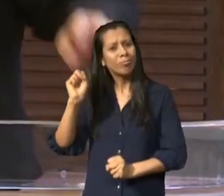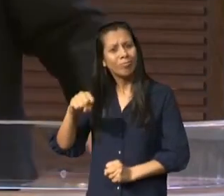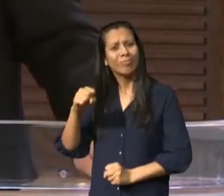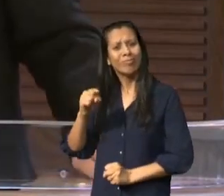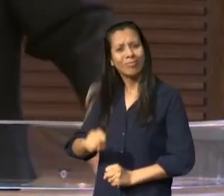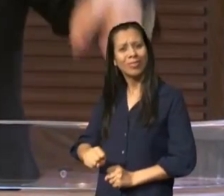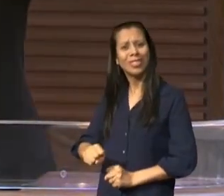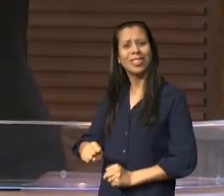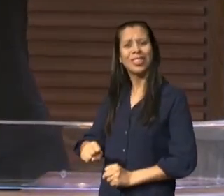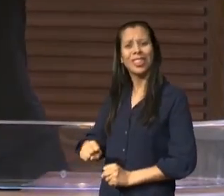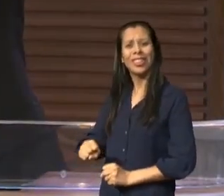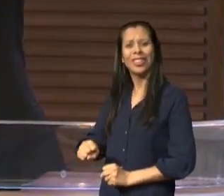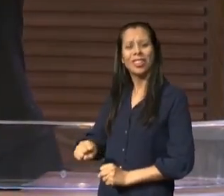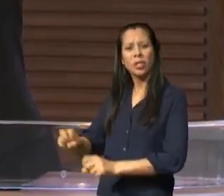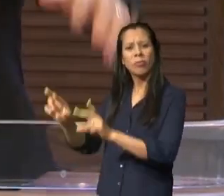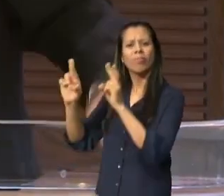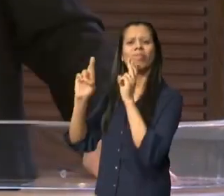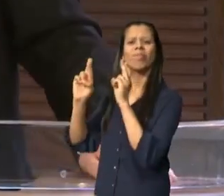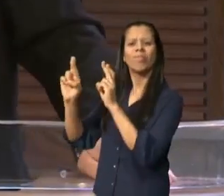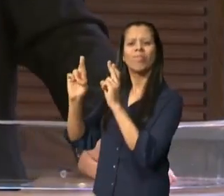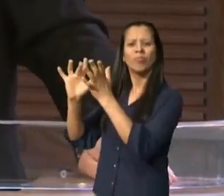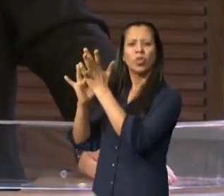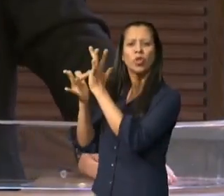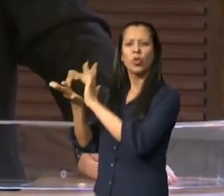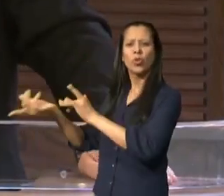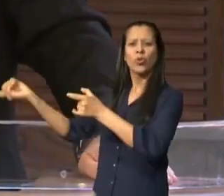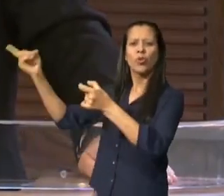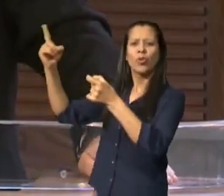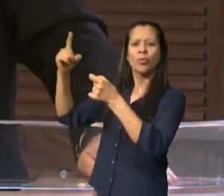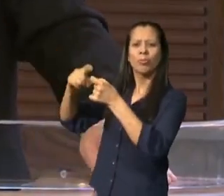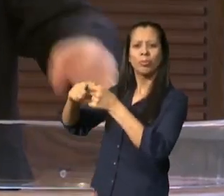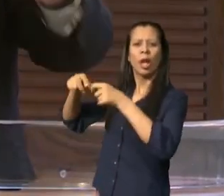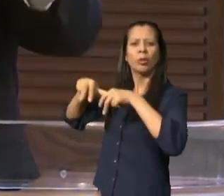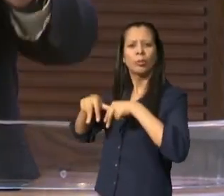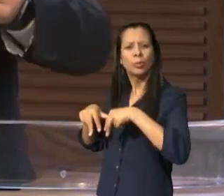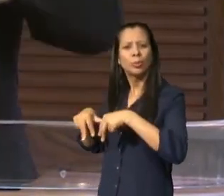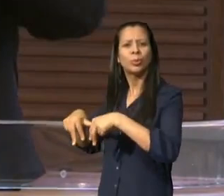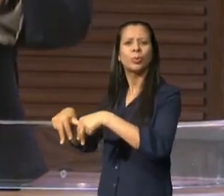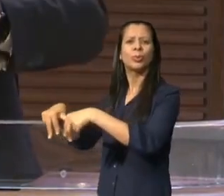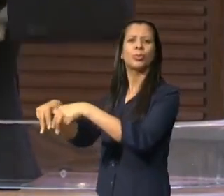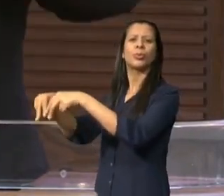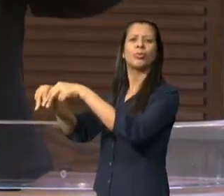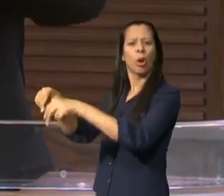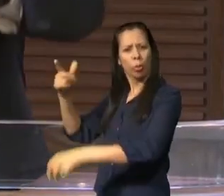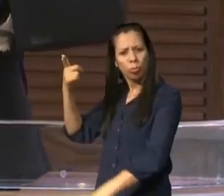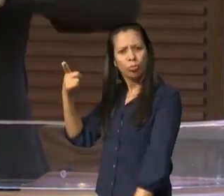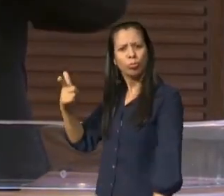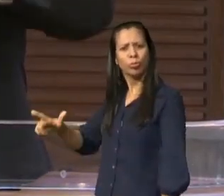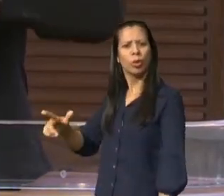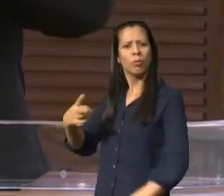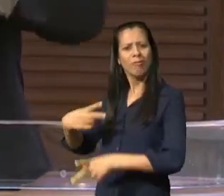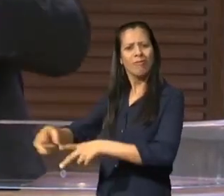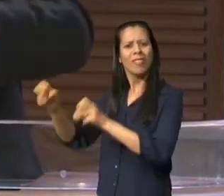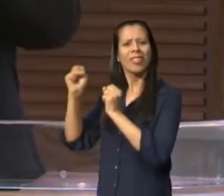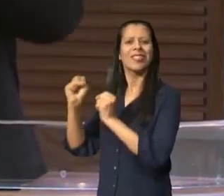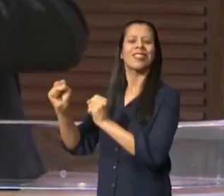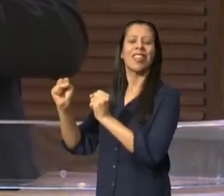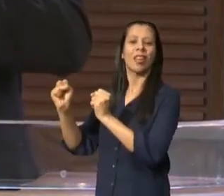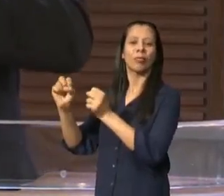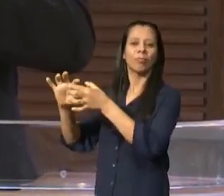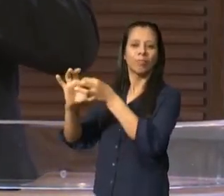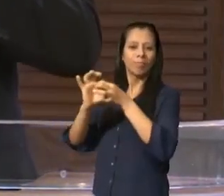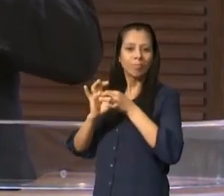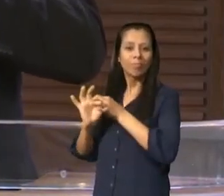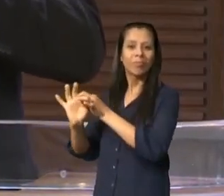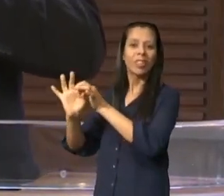desta terra deste planeta pode ser vencido e superado se tão somente eu entender